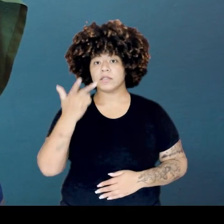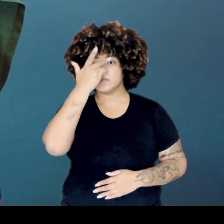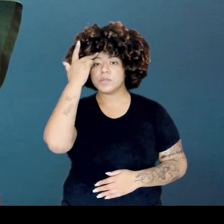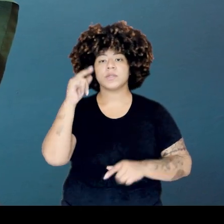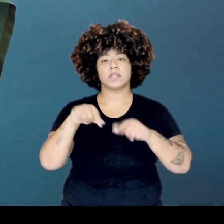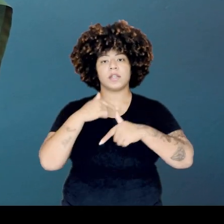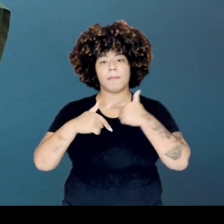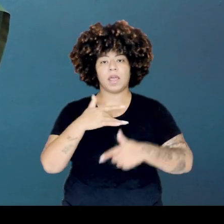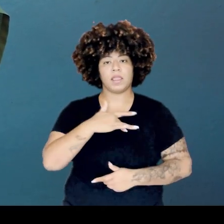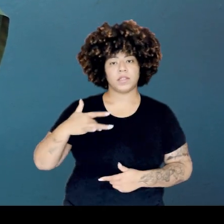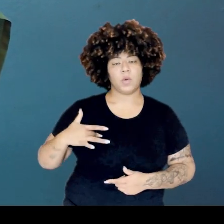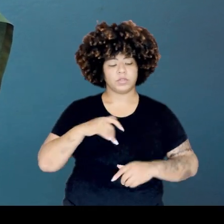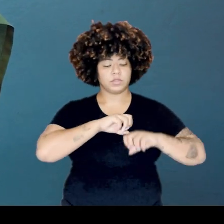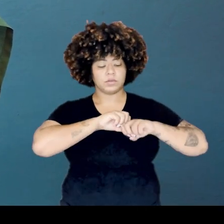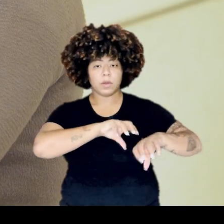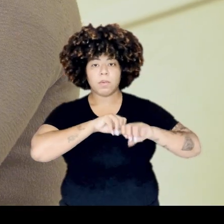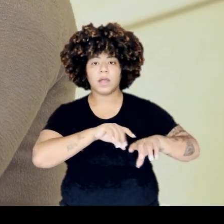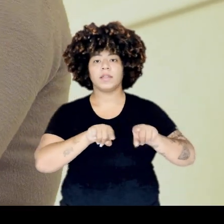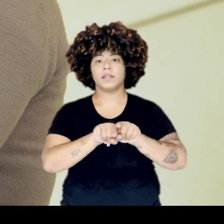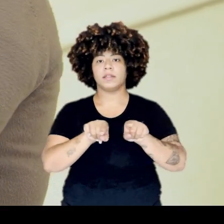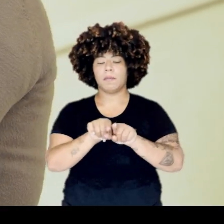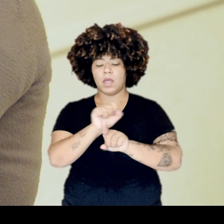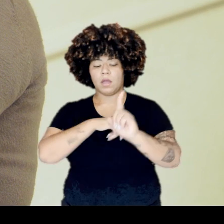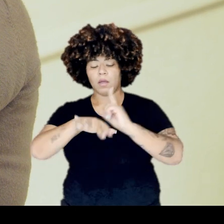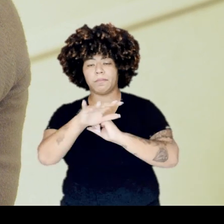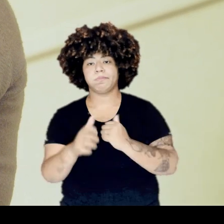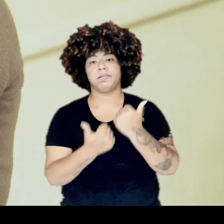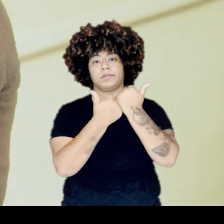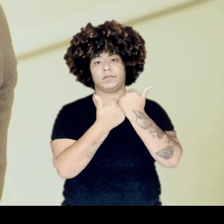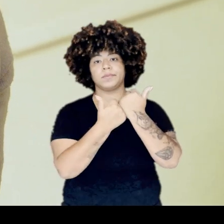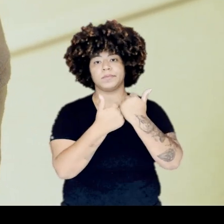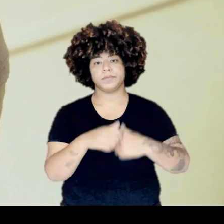em saúde, educação e assistência no nosso território.